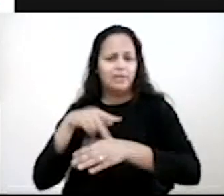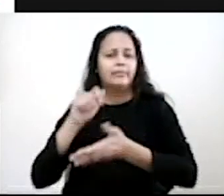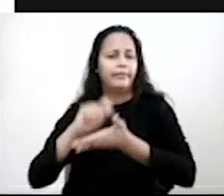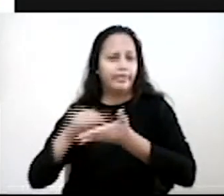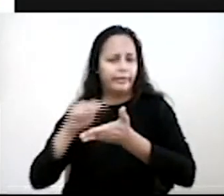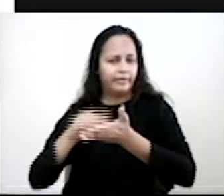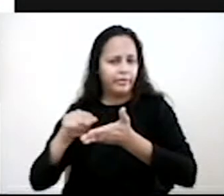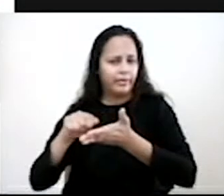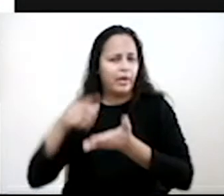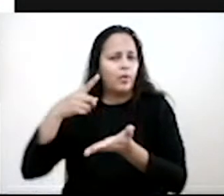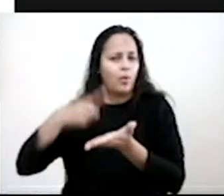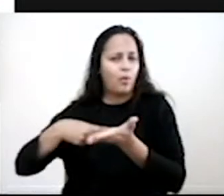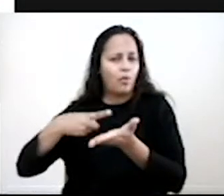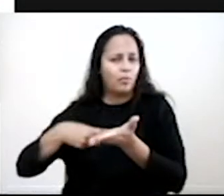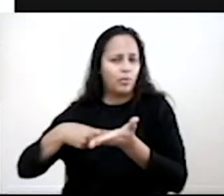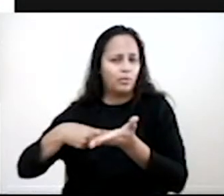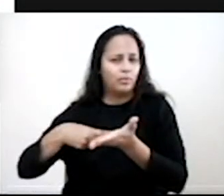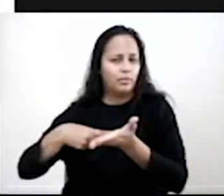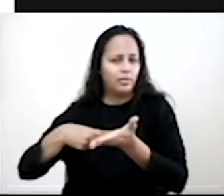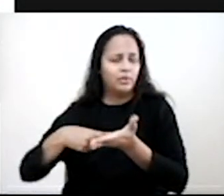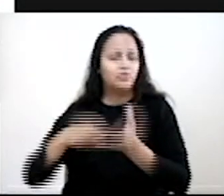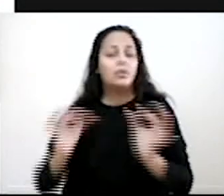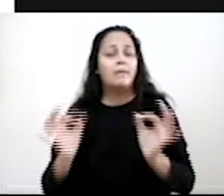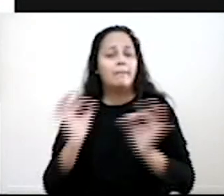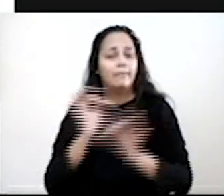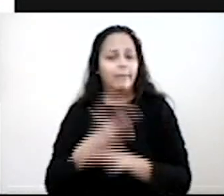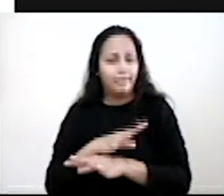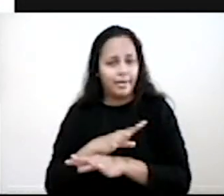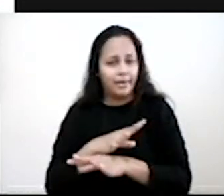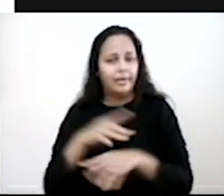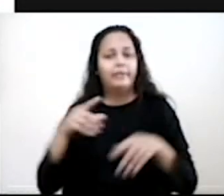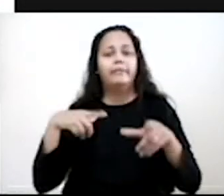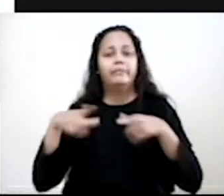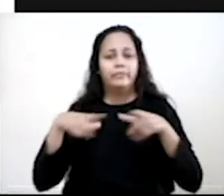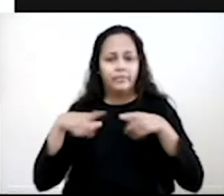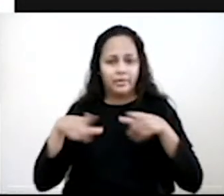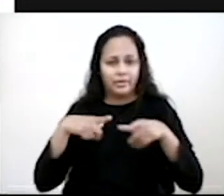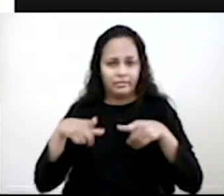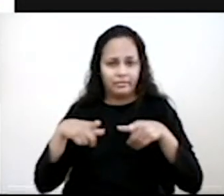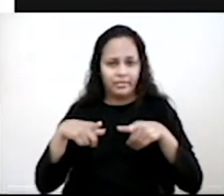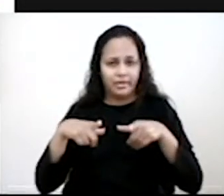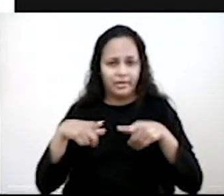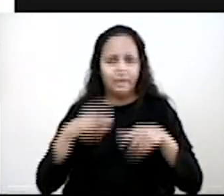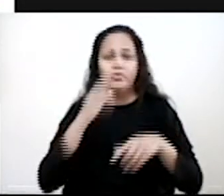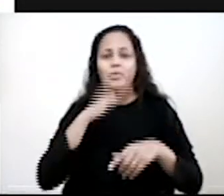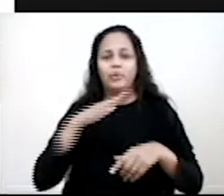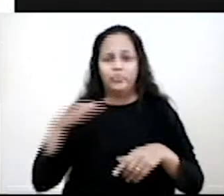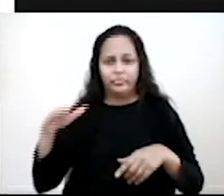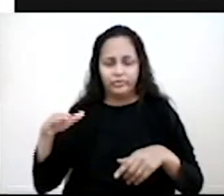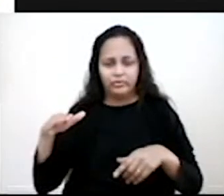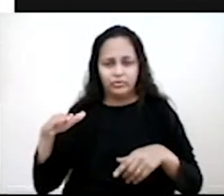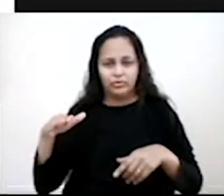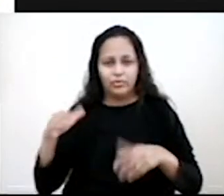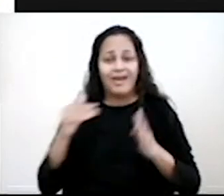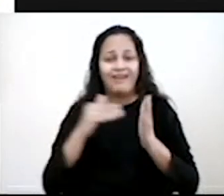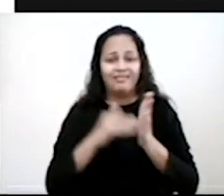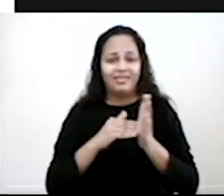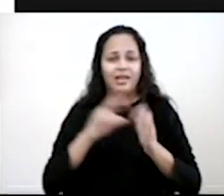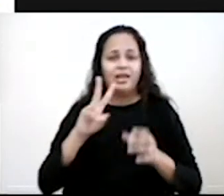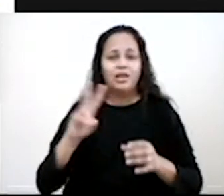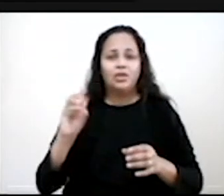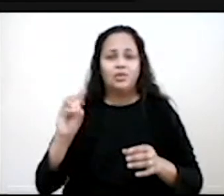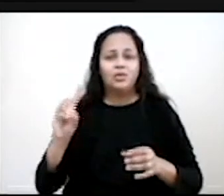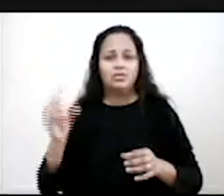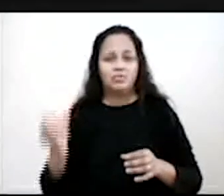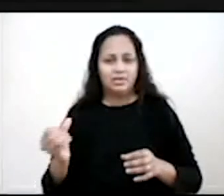assinaram, foi firmado o compromisso de erradicar as piores formas de trabalho infantil até 2016. Nós só falamos sobre isso.